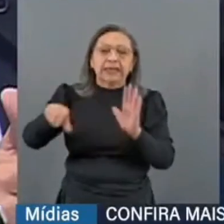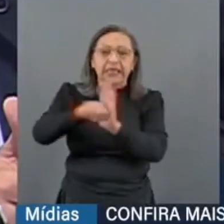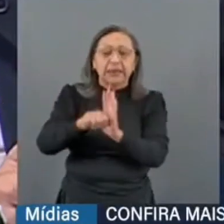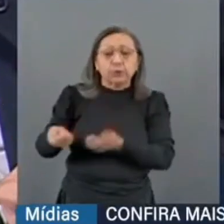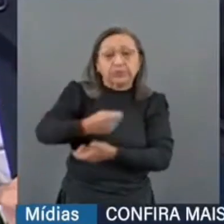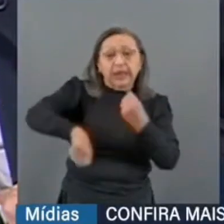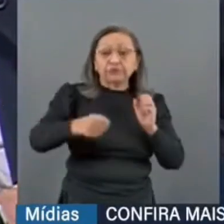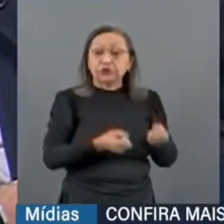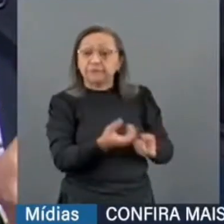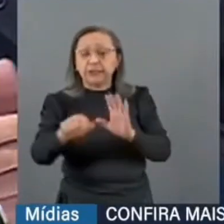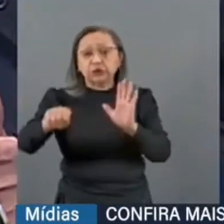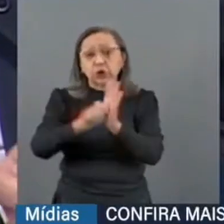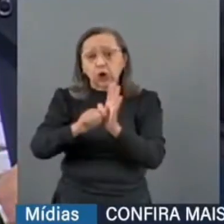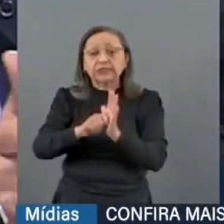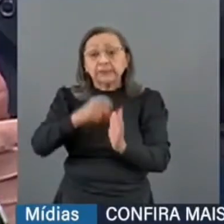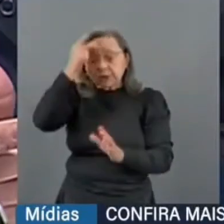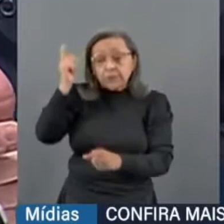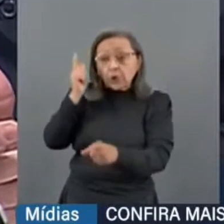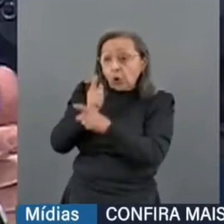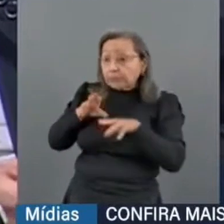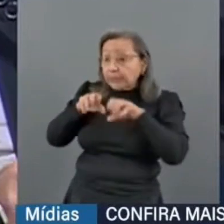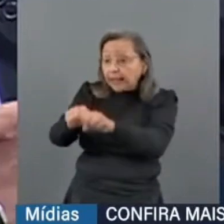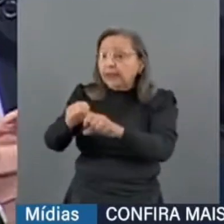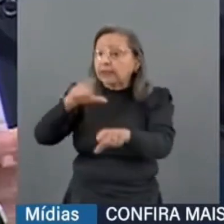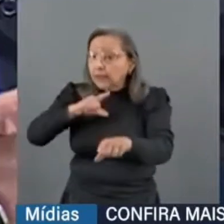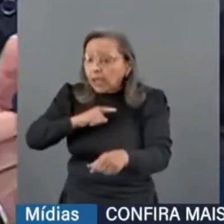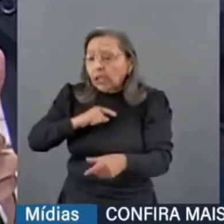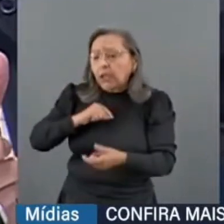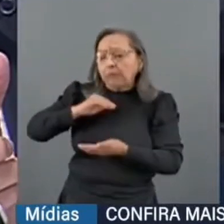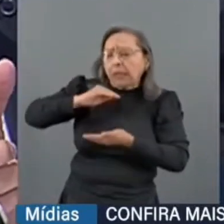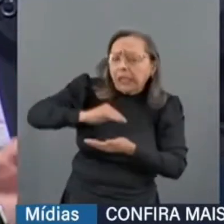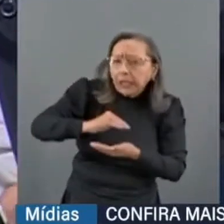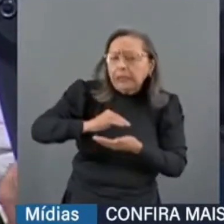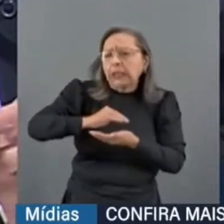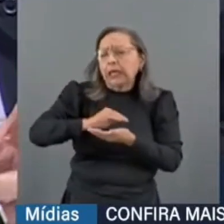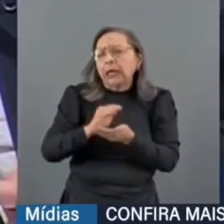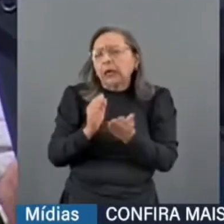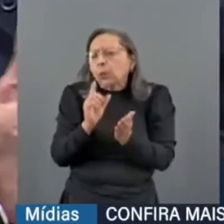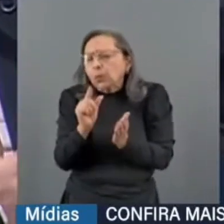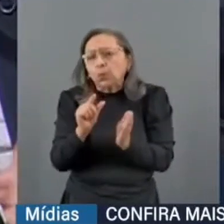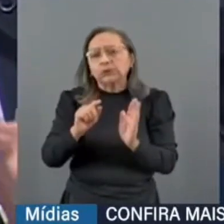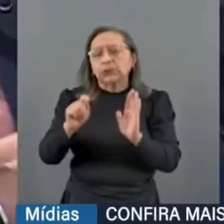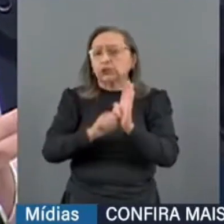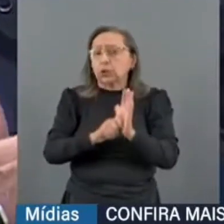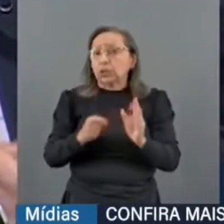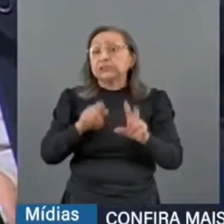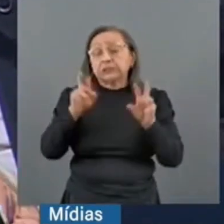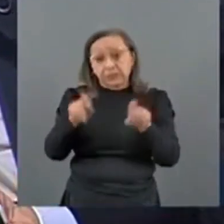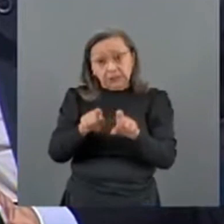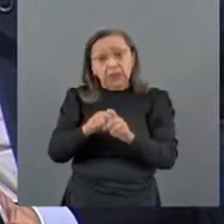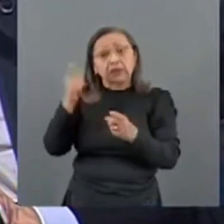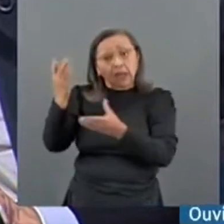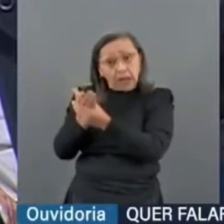for encontrada na posse ou na porte de pequena quantidade de droga. Esse é um tema que está submetido ao Supremo.